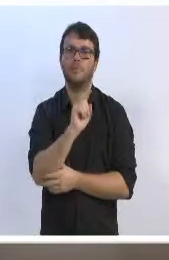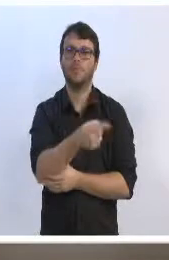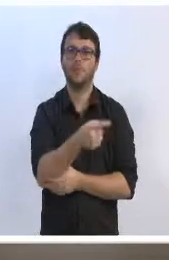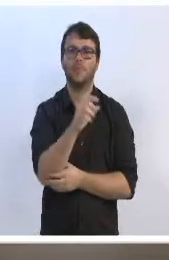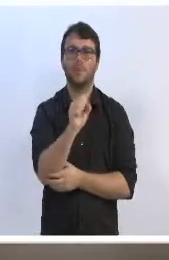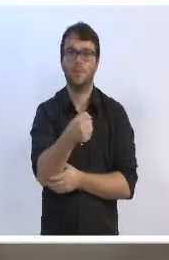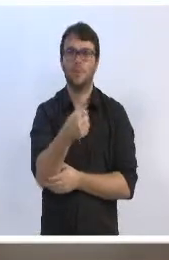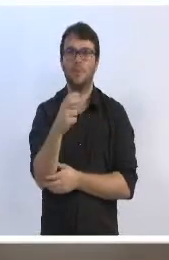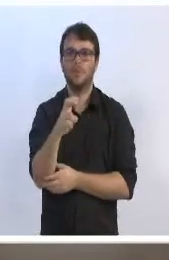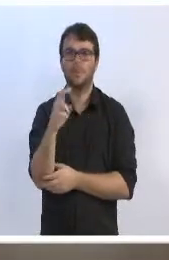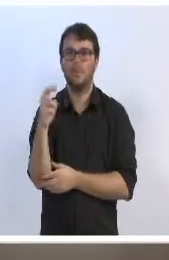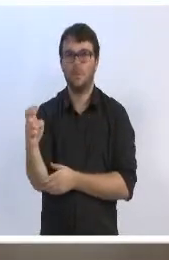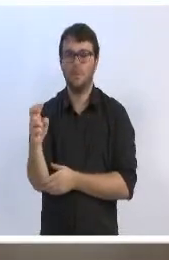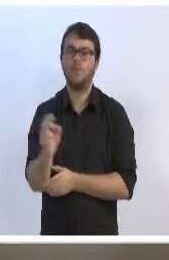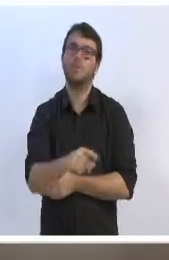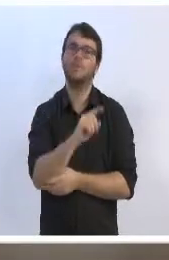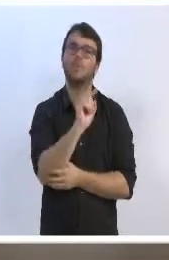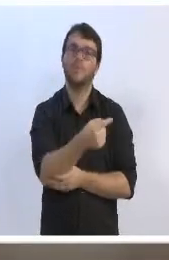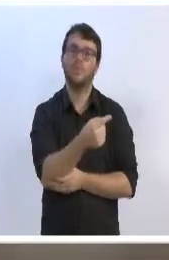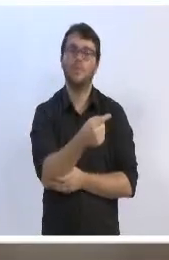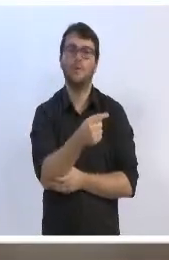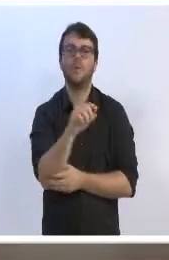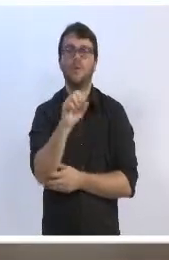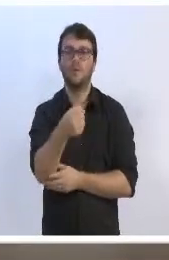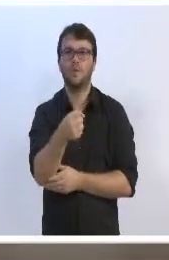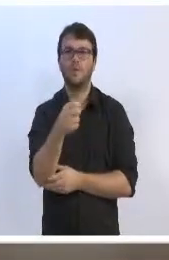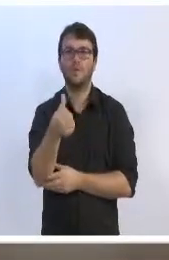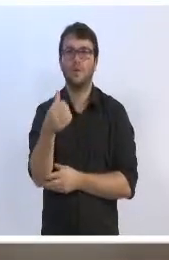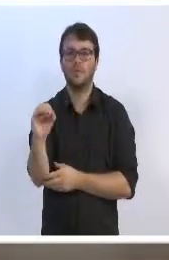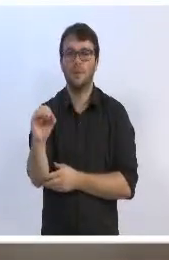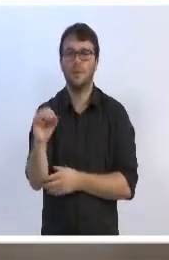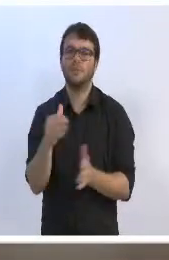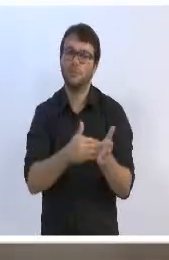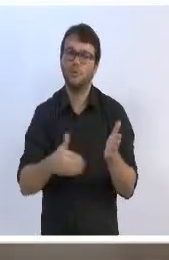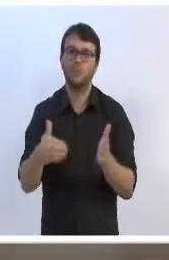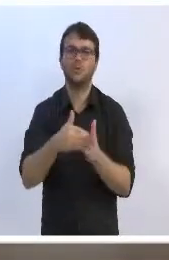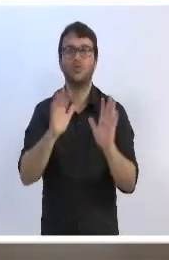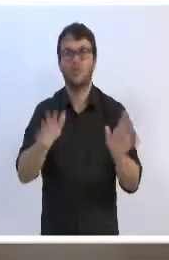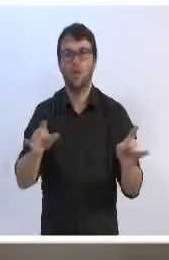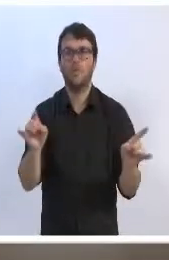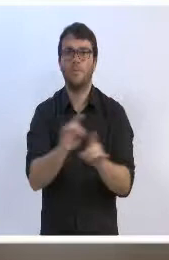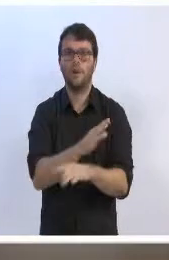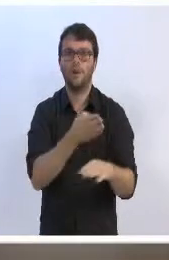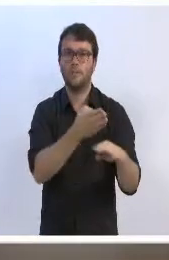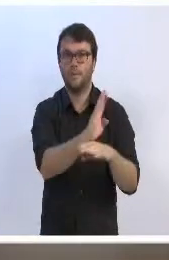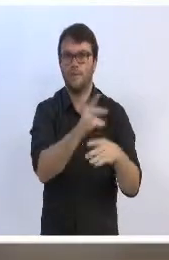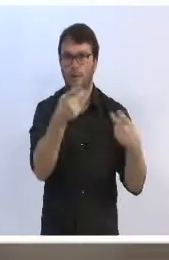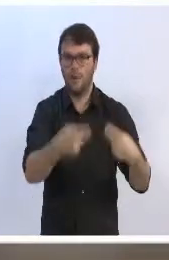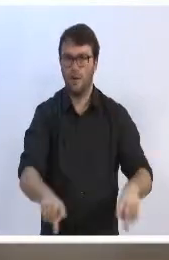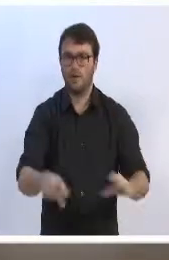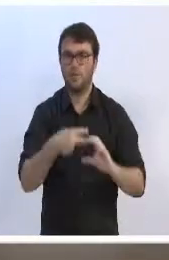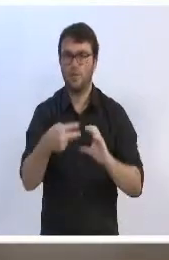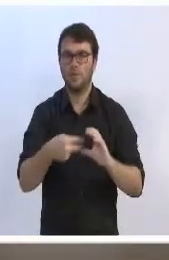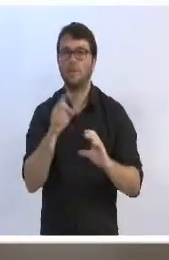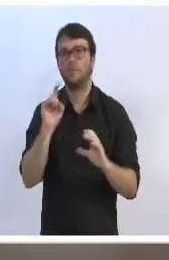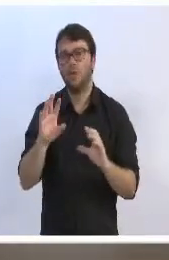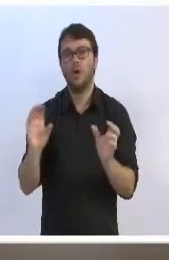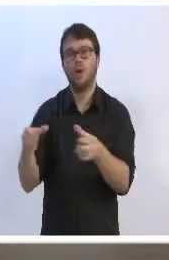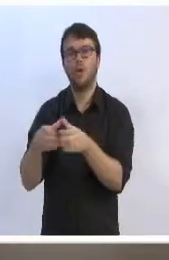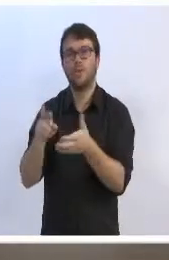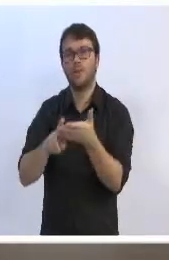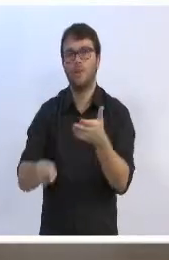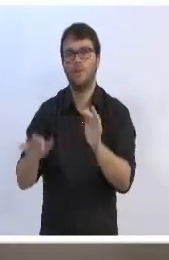.855 e 1.860. Todos já, obviamente, aprovados aqui nesta casa, somente para